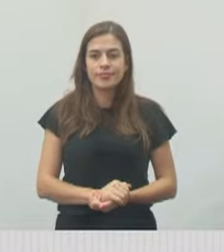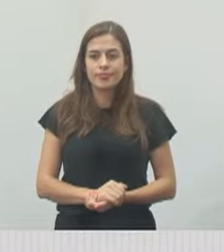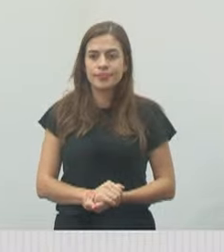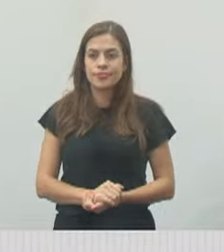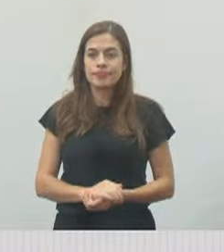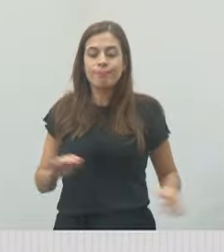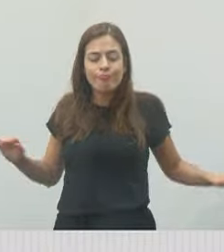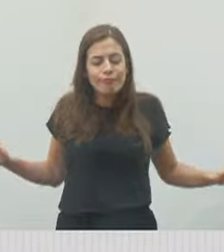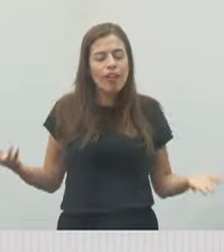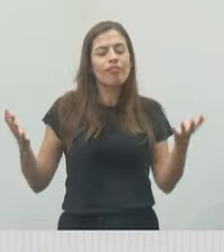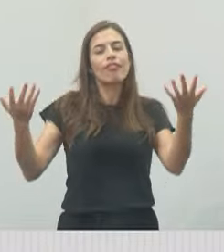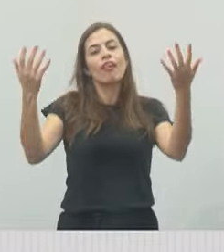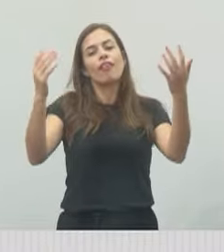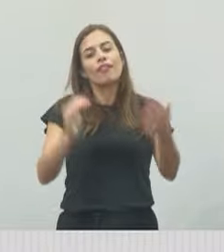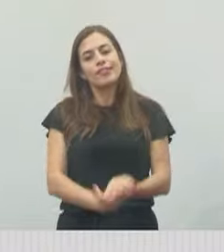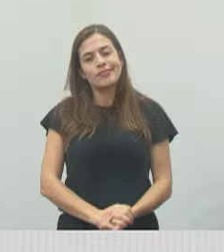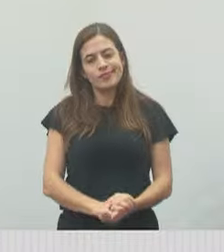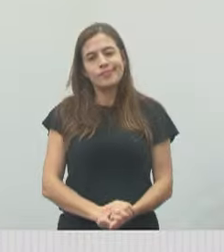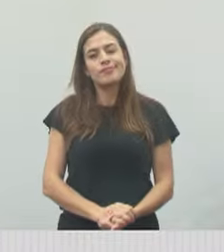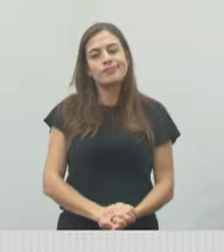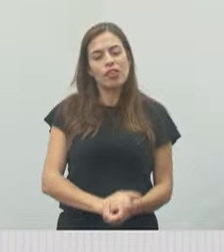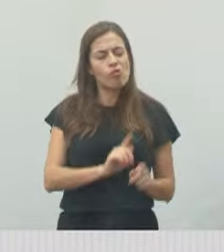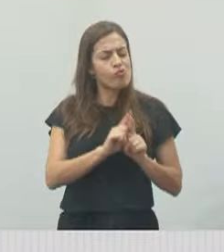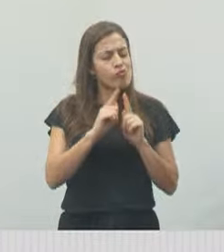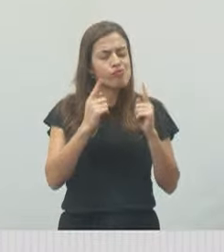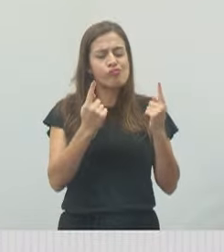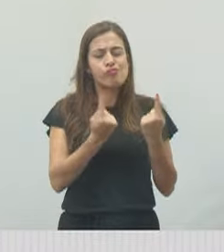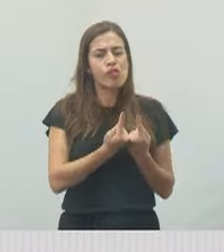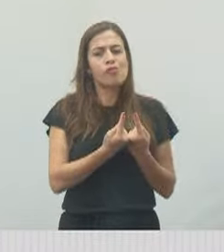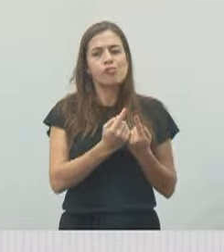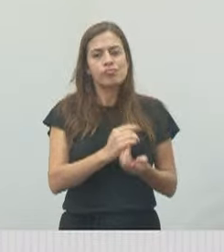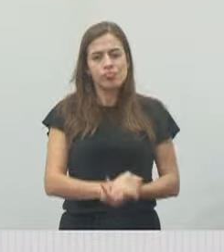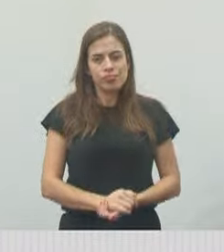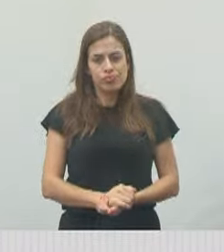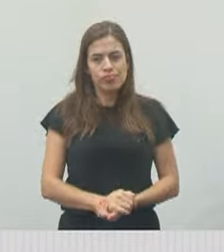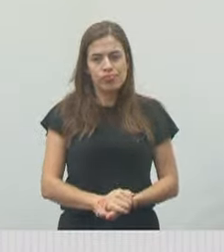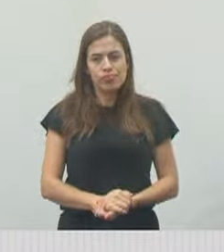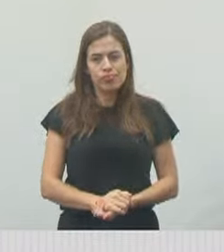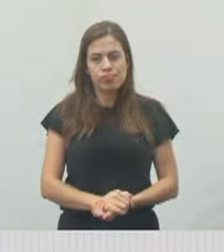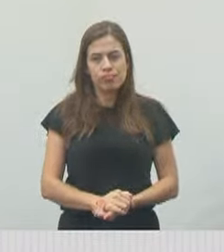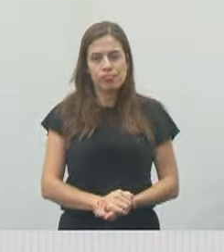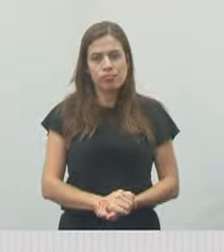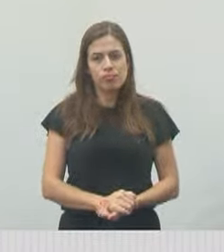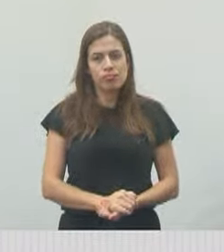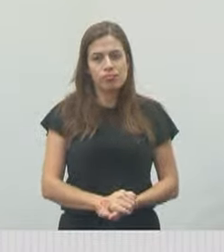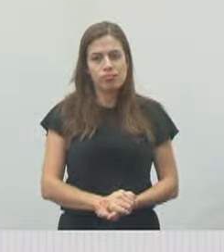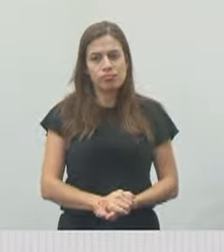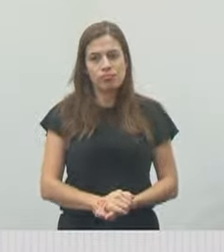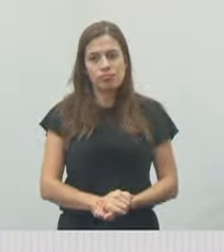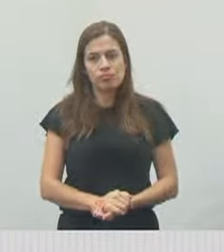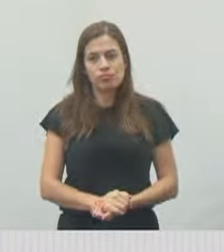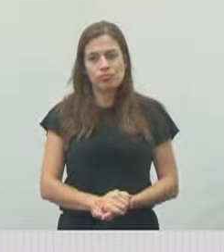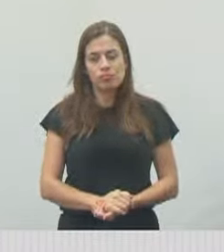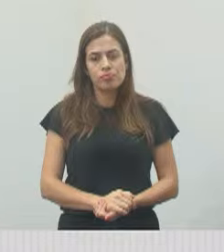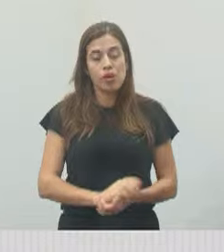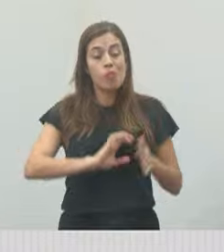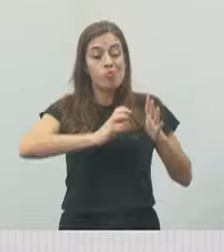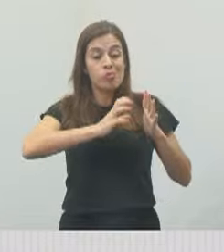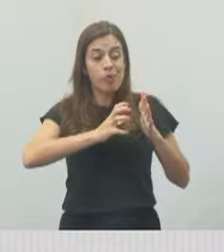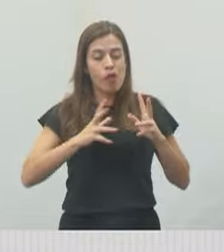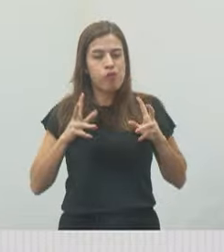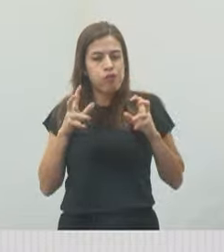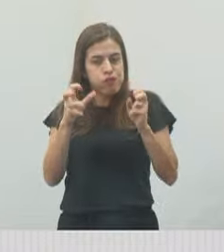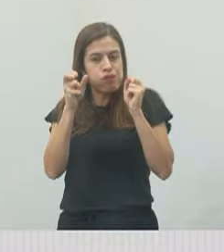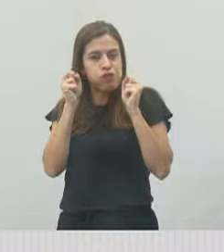bola para frente, montar um grande grupo aí. Um partido forte